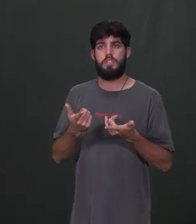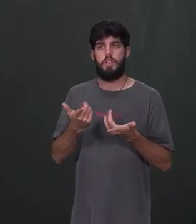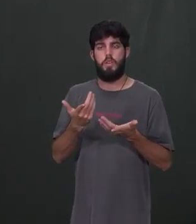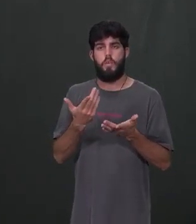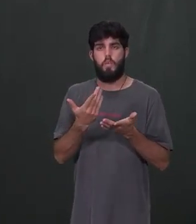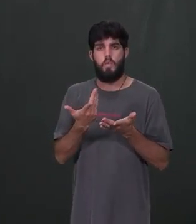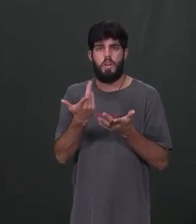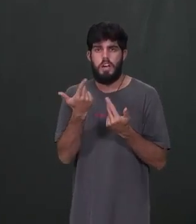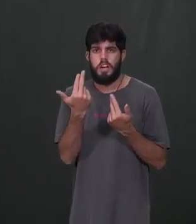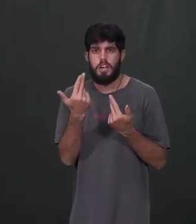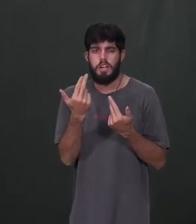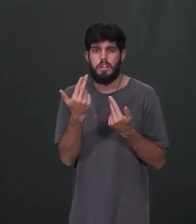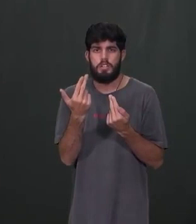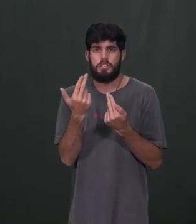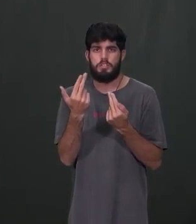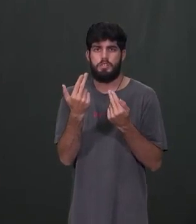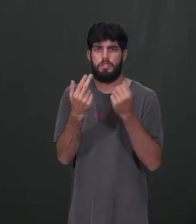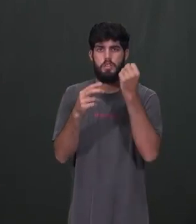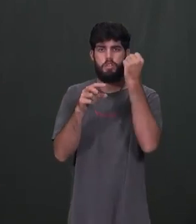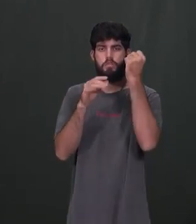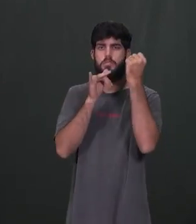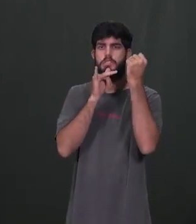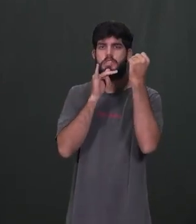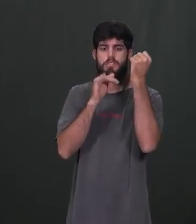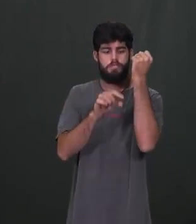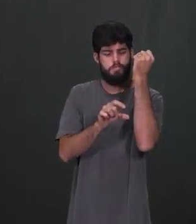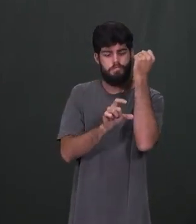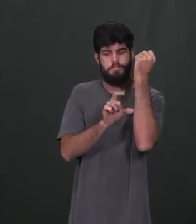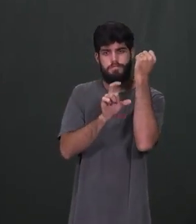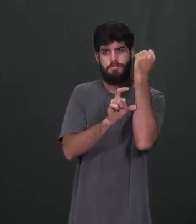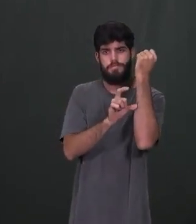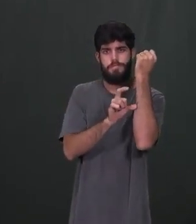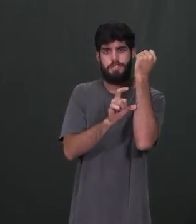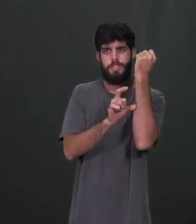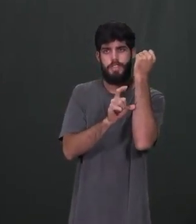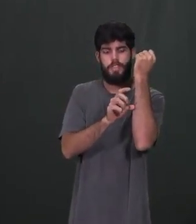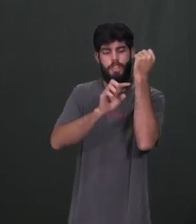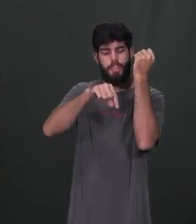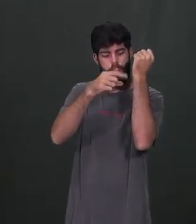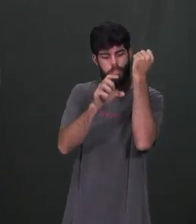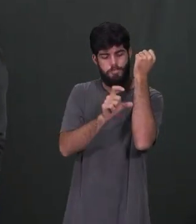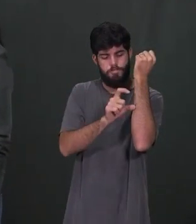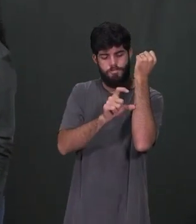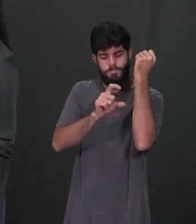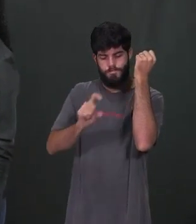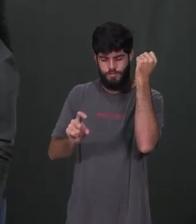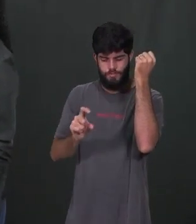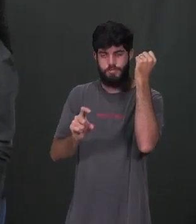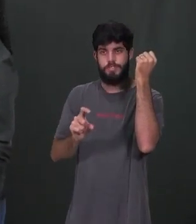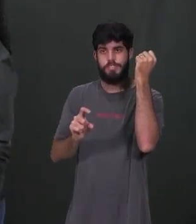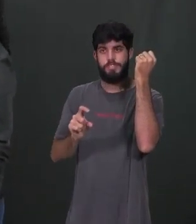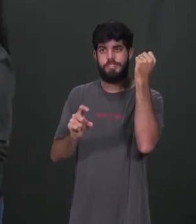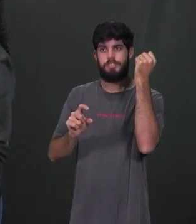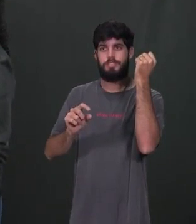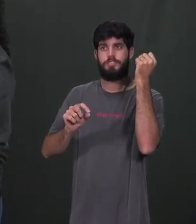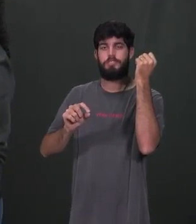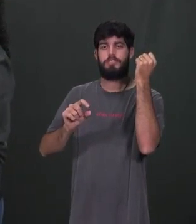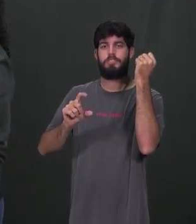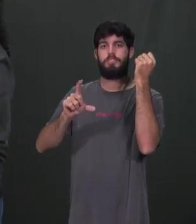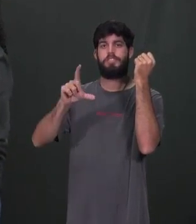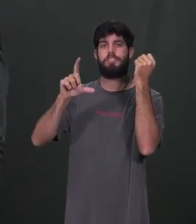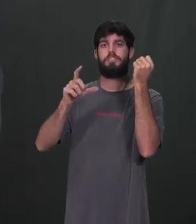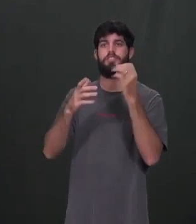uma cópia dele, presa ao seu próprio corpo. Esse broto, então, se desprende desse indivíduo,